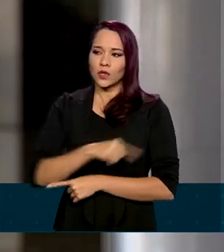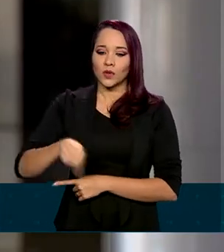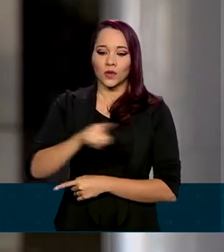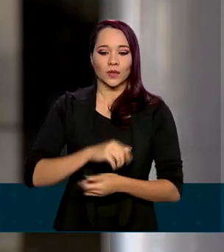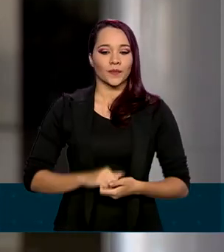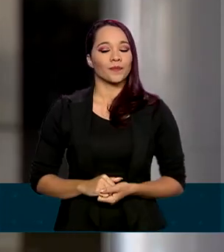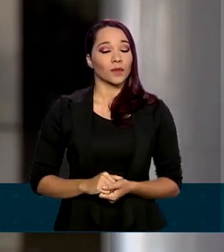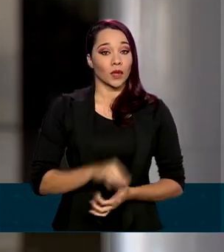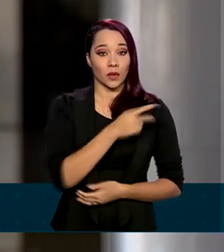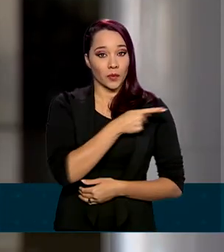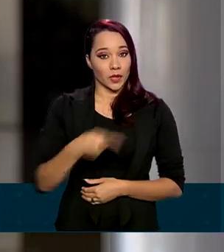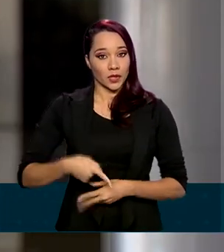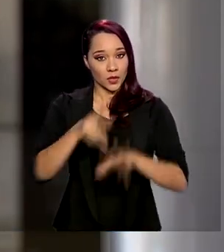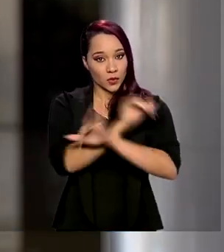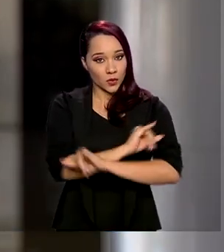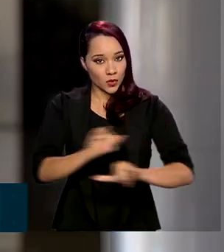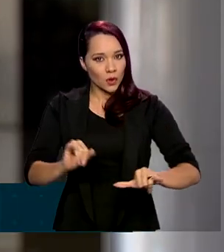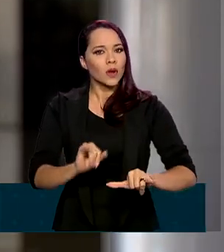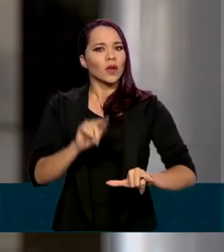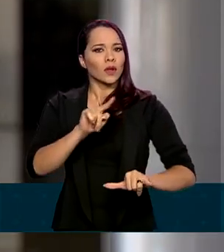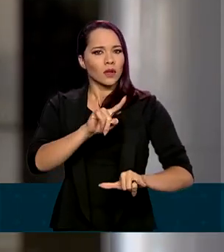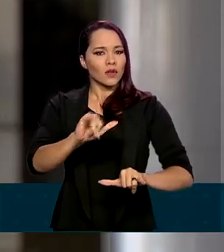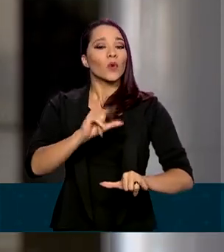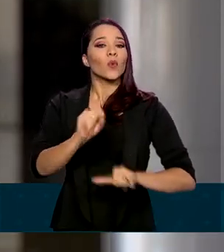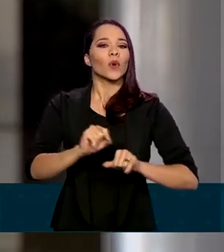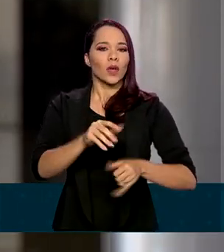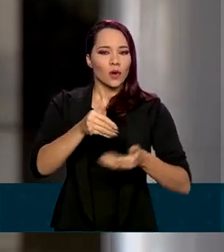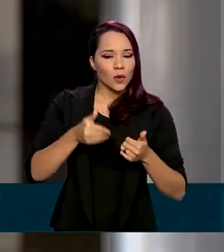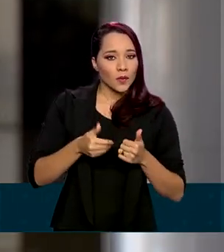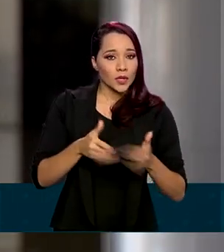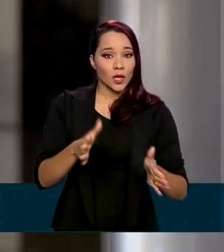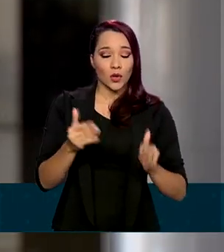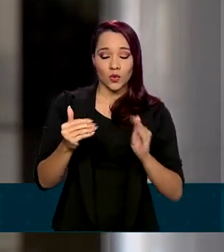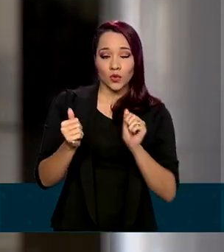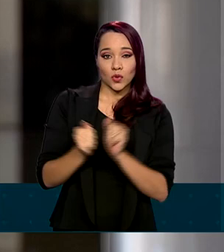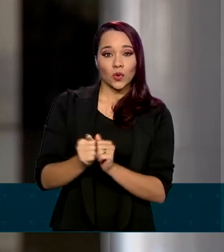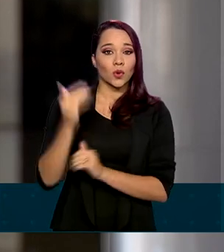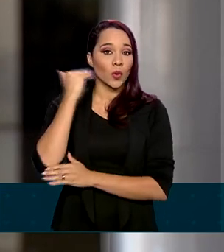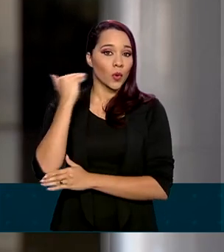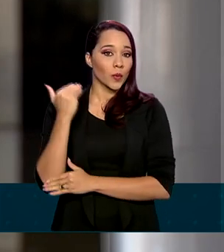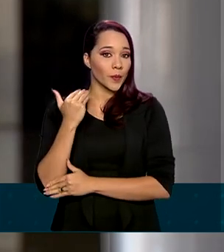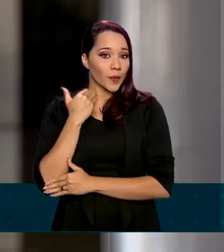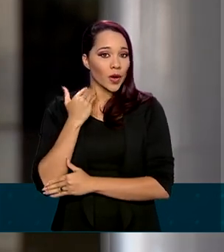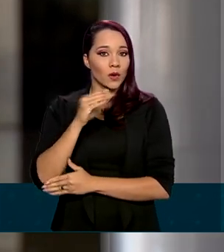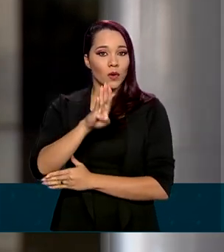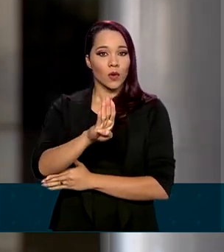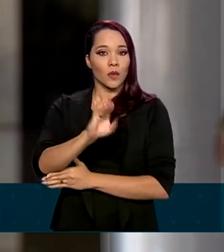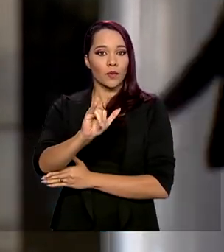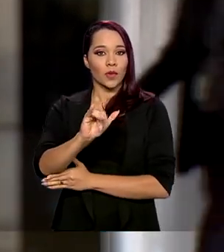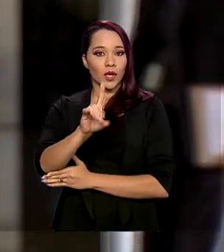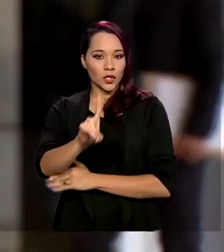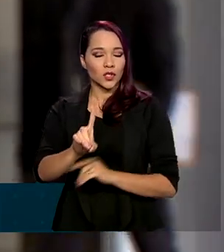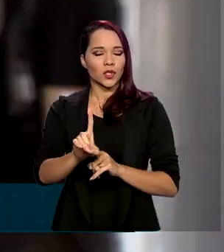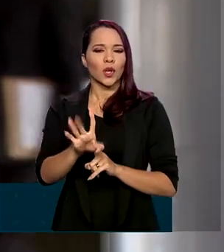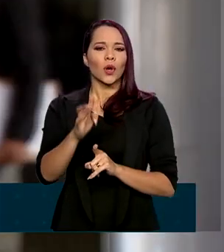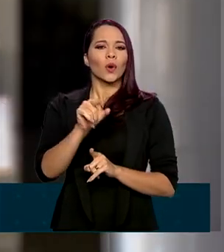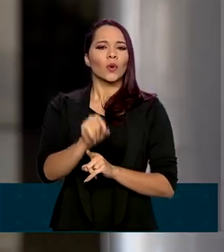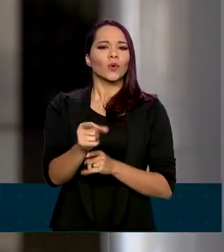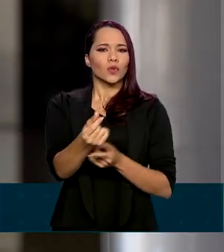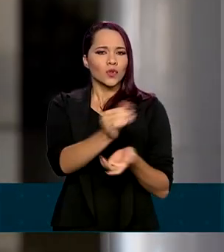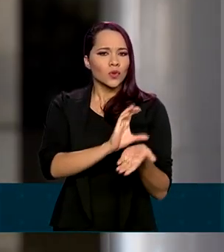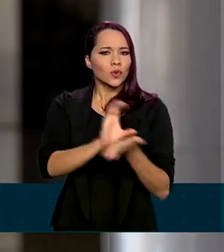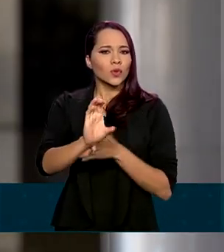O presidente anunciou que deve lançar em breve, com o Banco Interamericano de Desenvolvimento, o BID, um fundo para